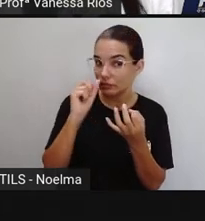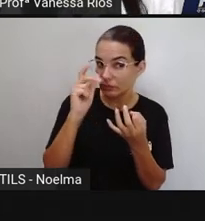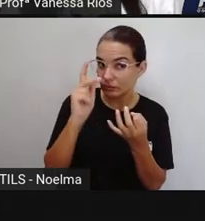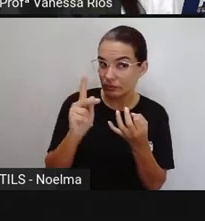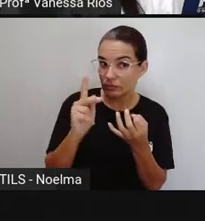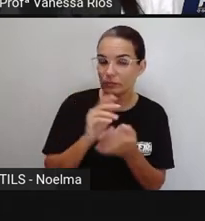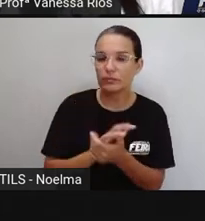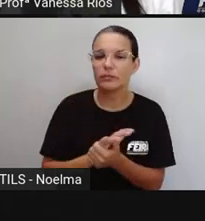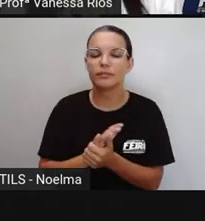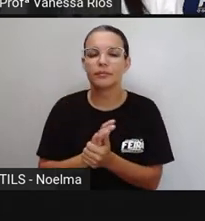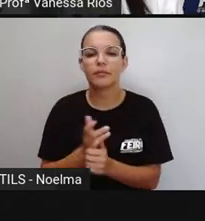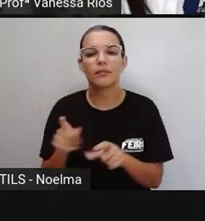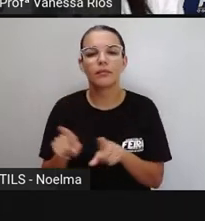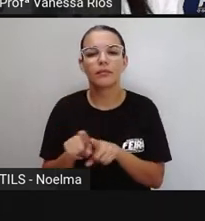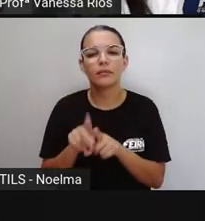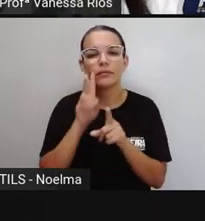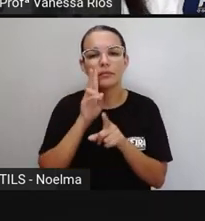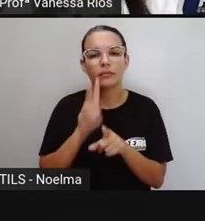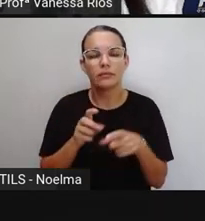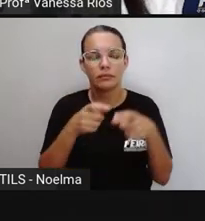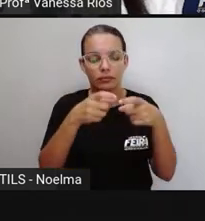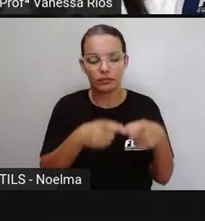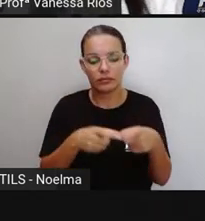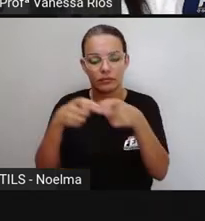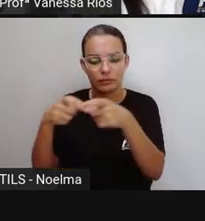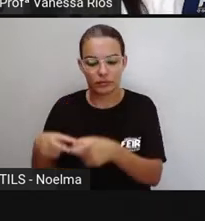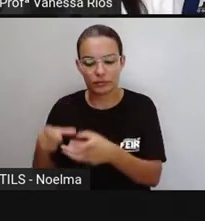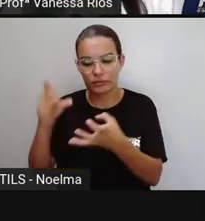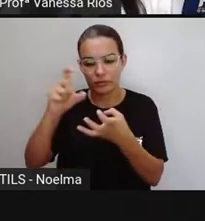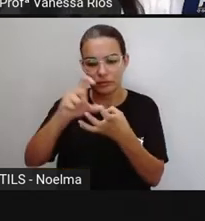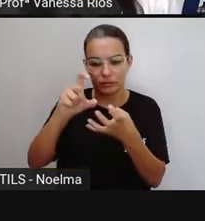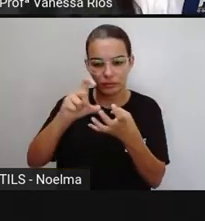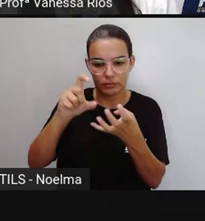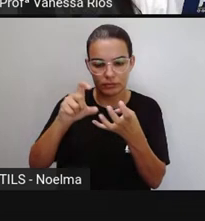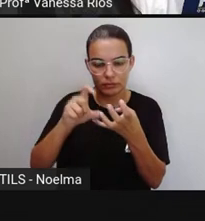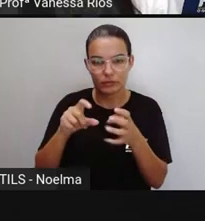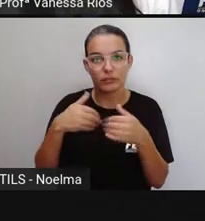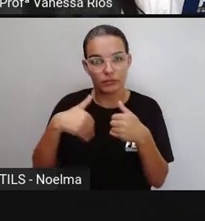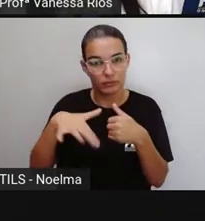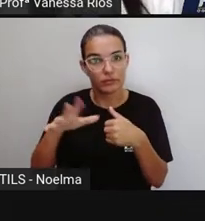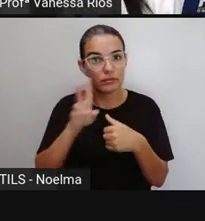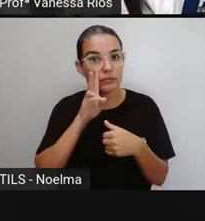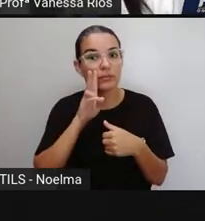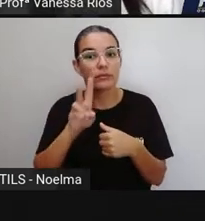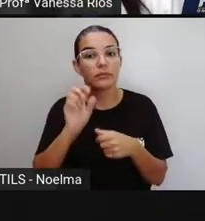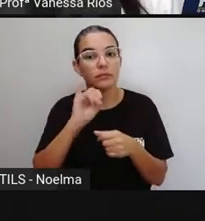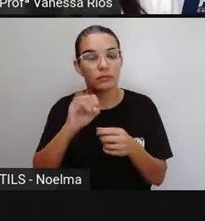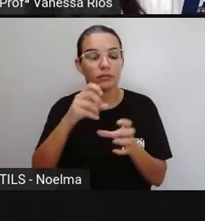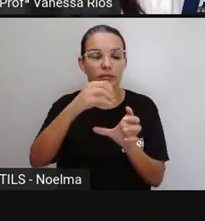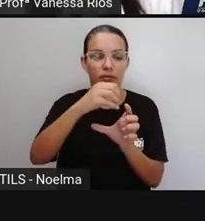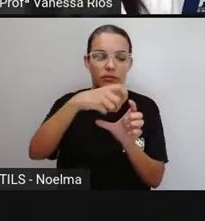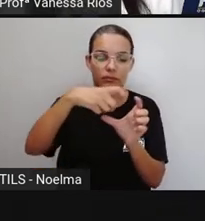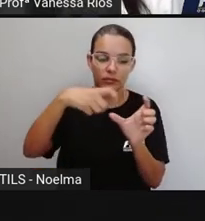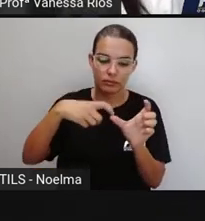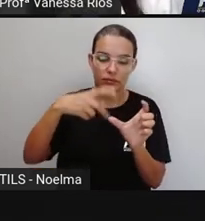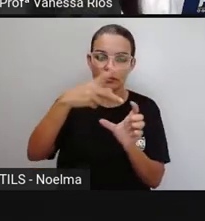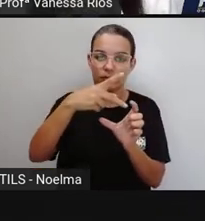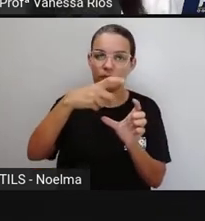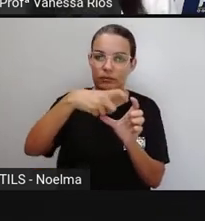E observando a posição da sílaba tônica, a gente consegue identificar se essa palavra é oxítona,